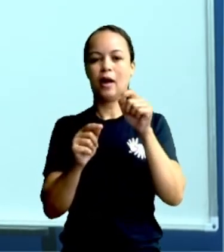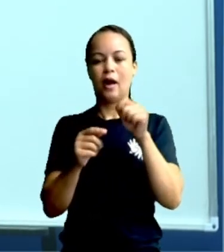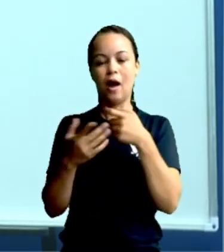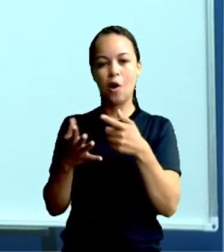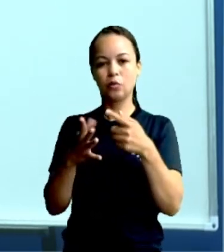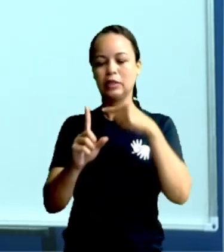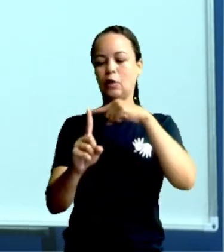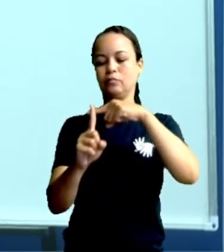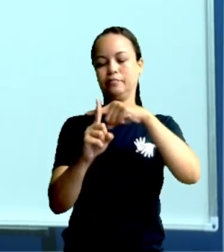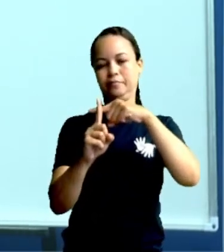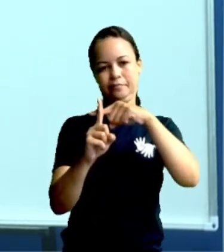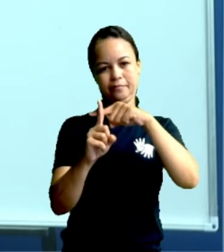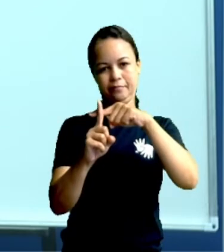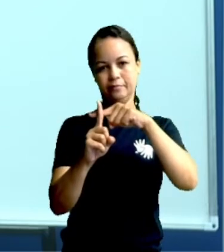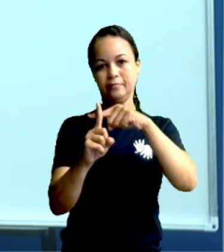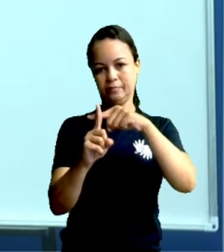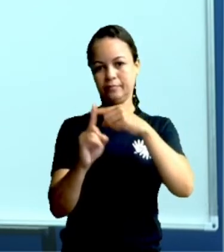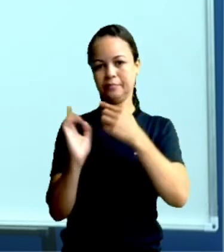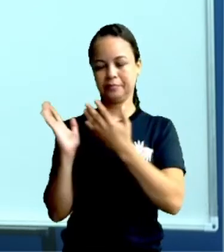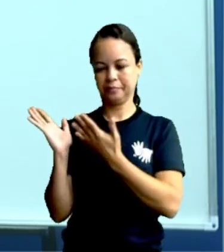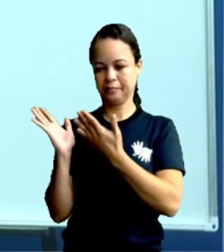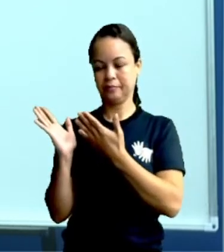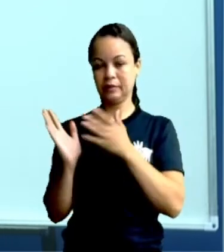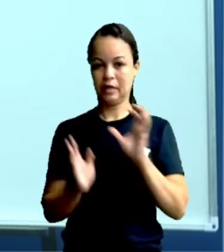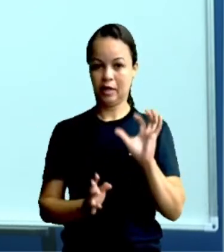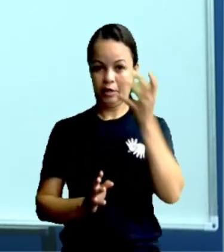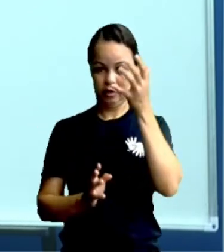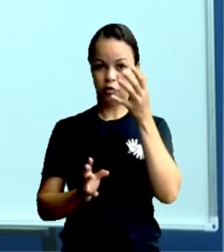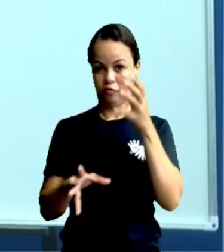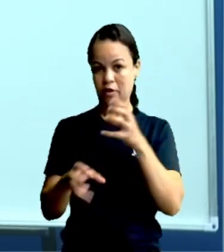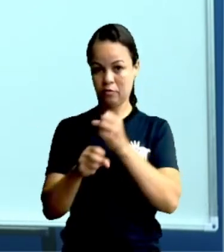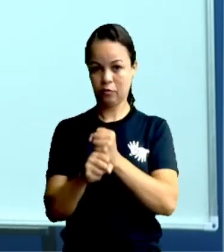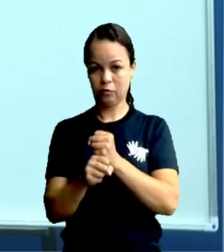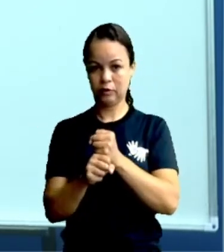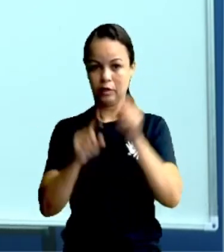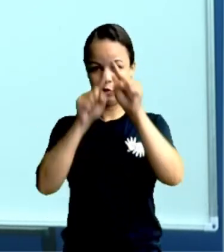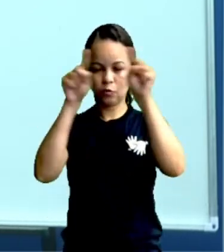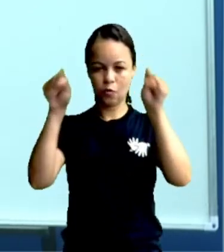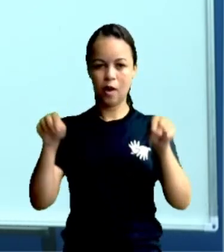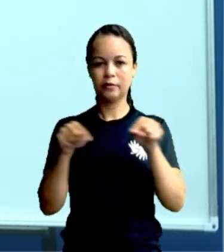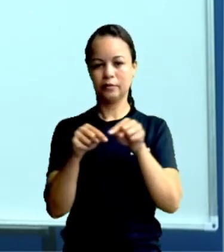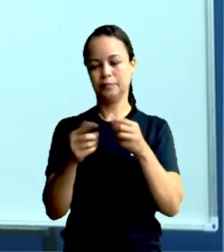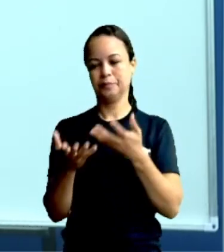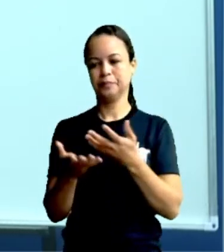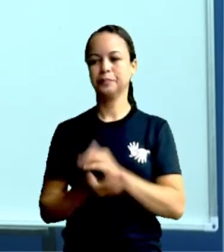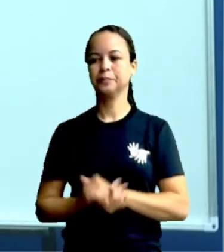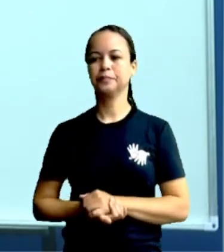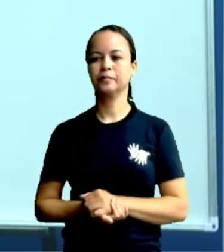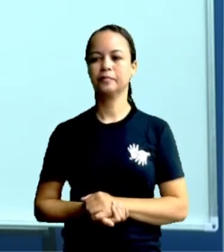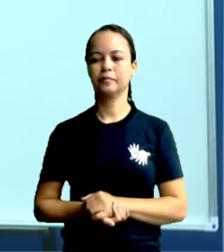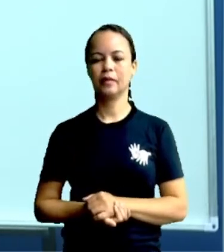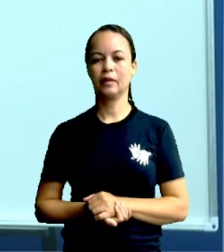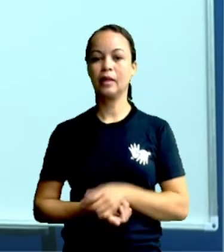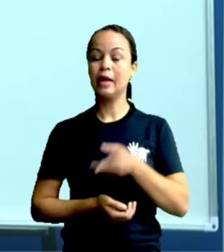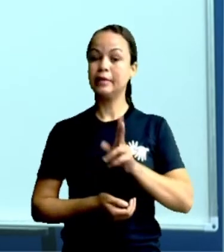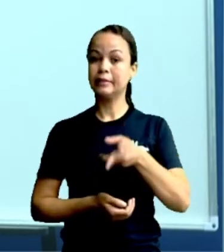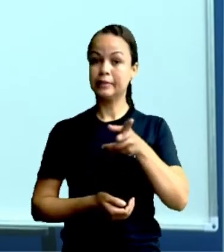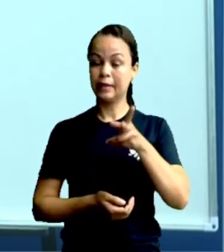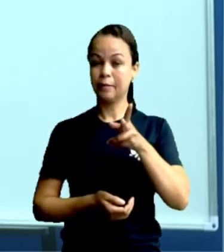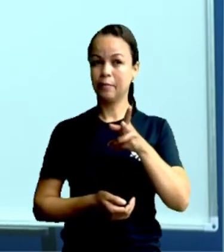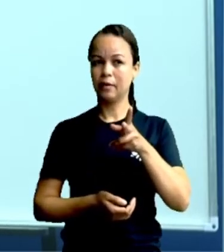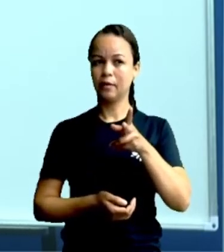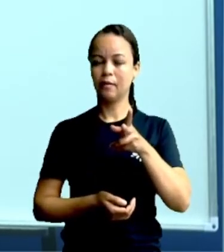ó. O sinal de adição. Vamos resolver a conta aqui comigo no quadro? Vamos lá. sempre sei